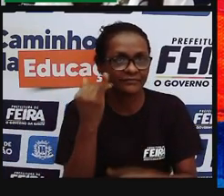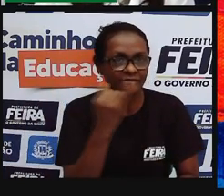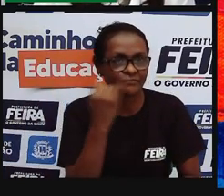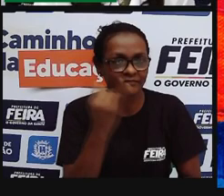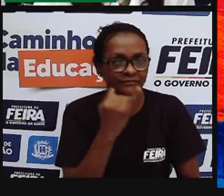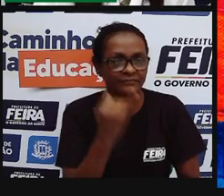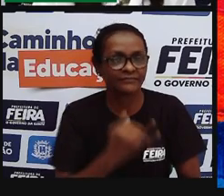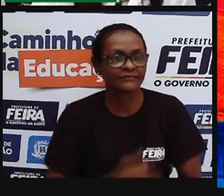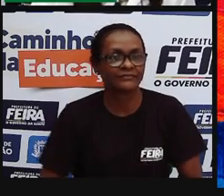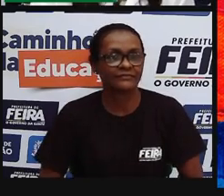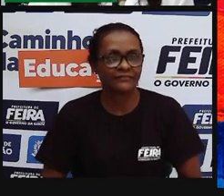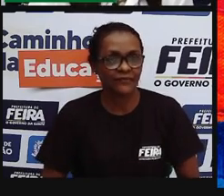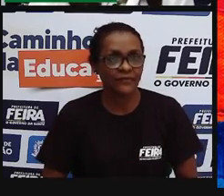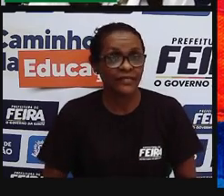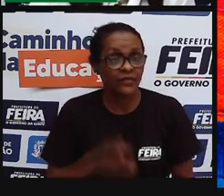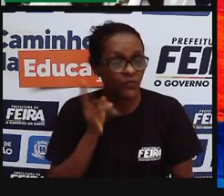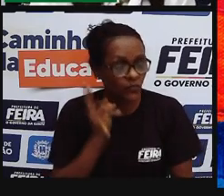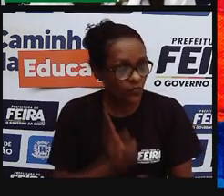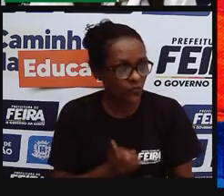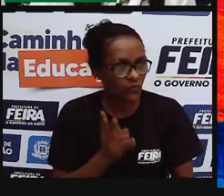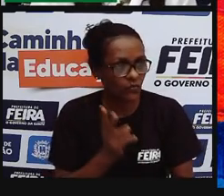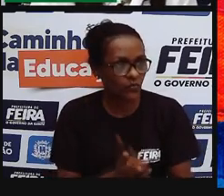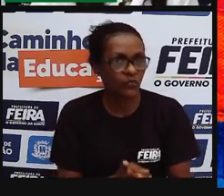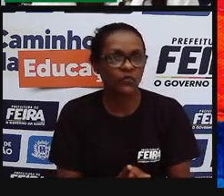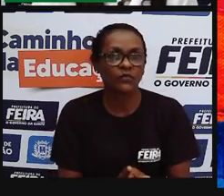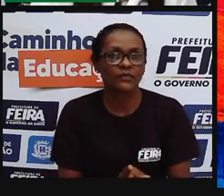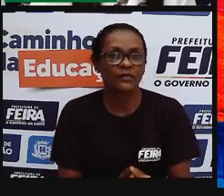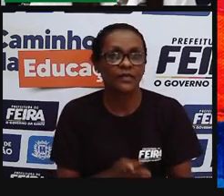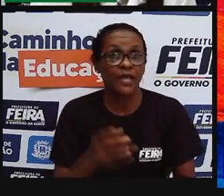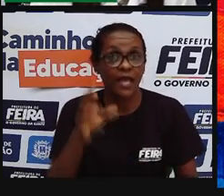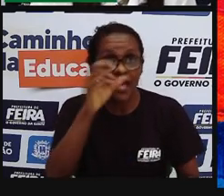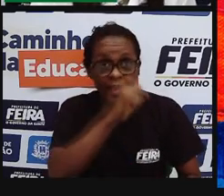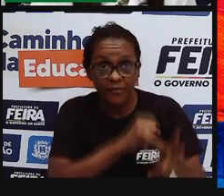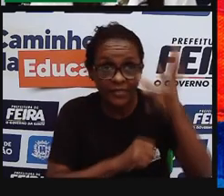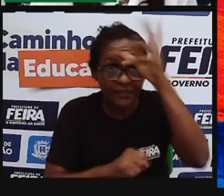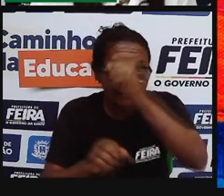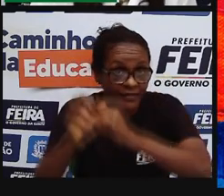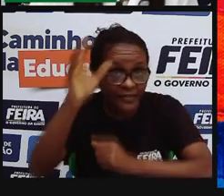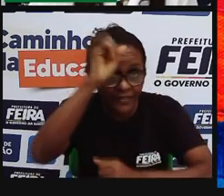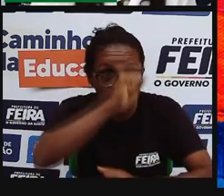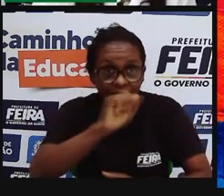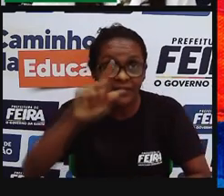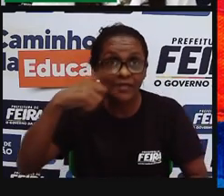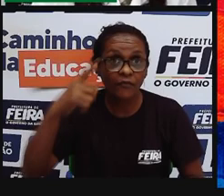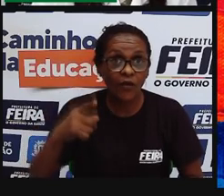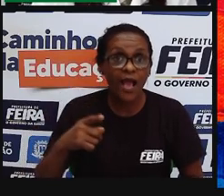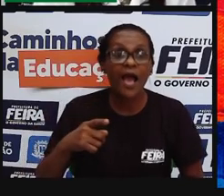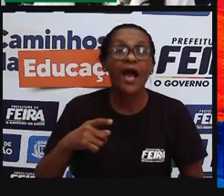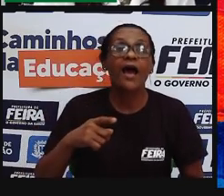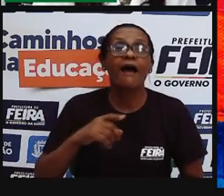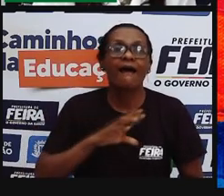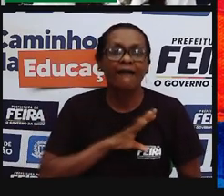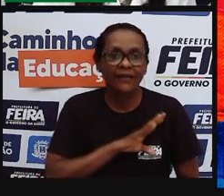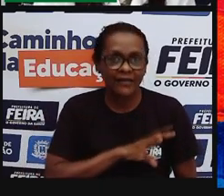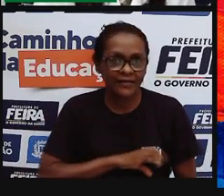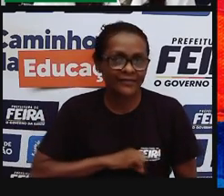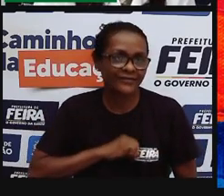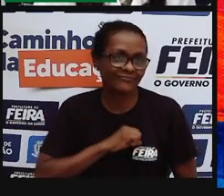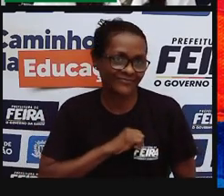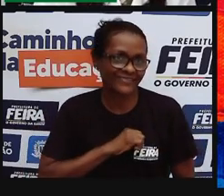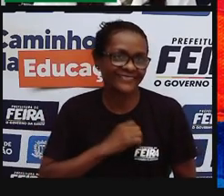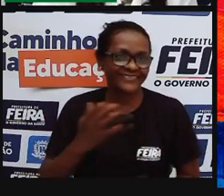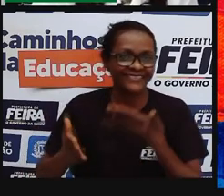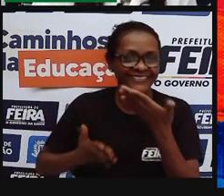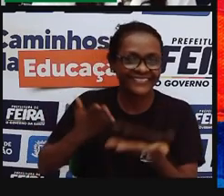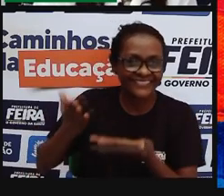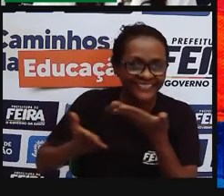pesquisas, novos estudos, inclusive, porque nesses ambientes, né, nesses biomas, nessas unidades de